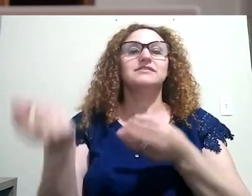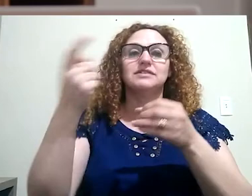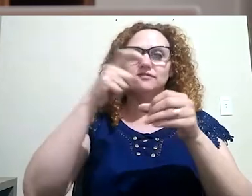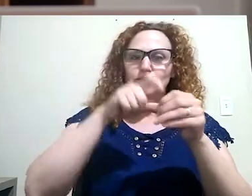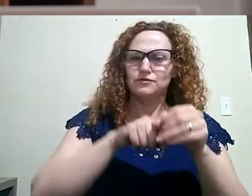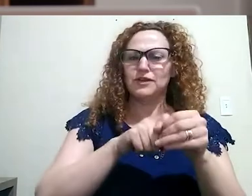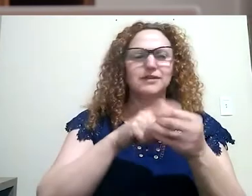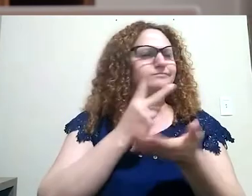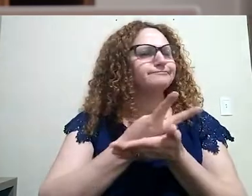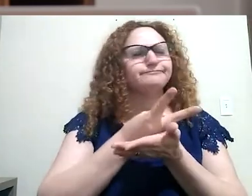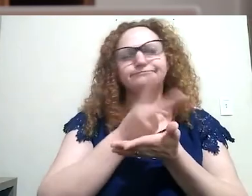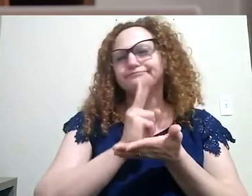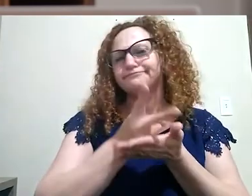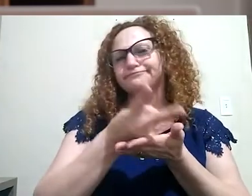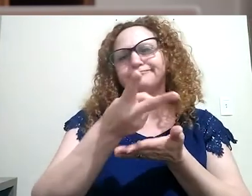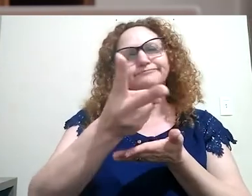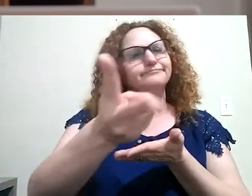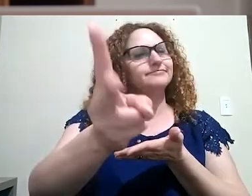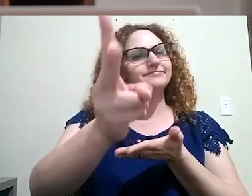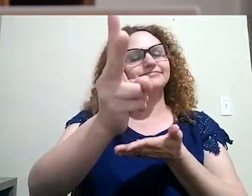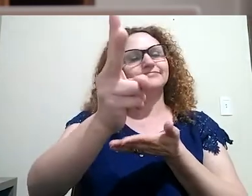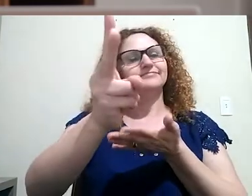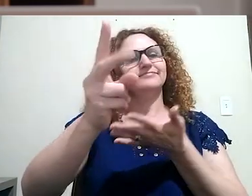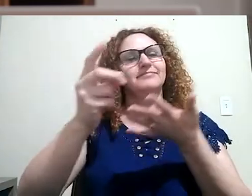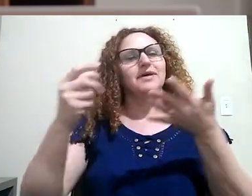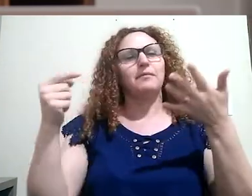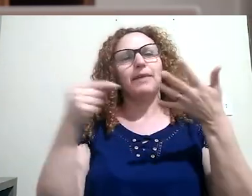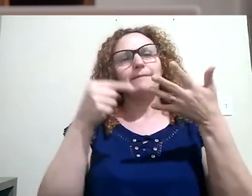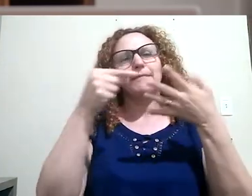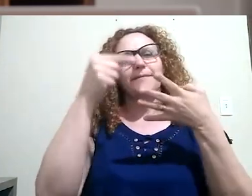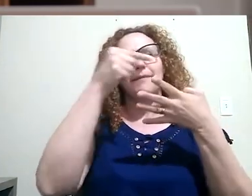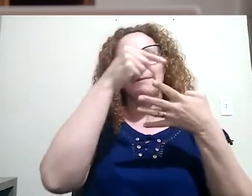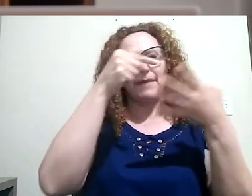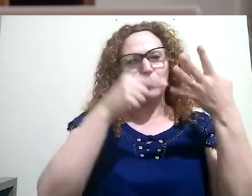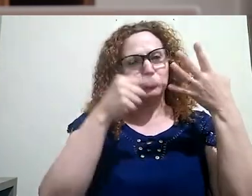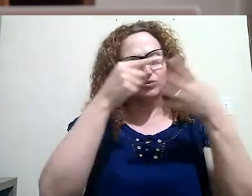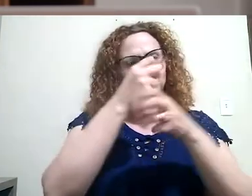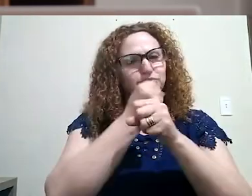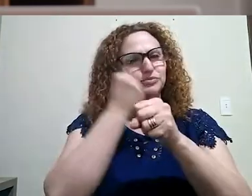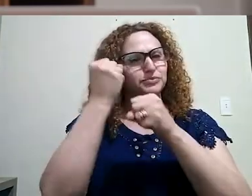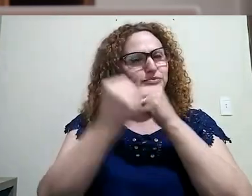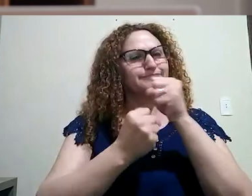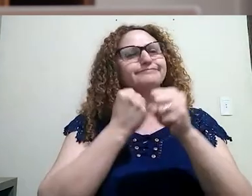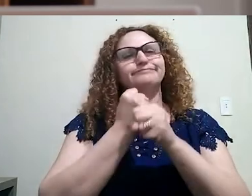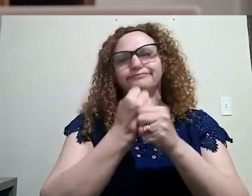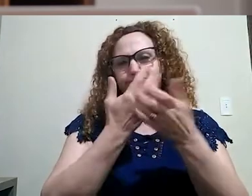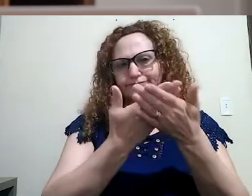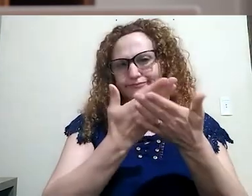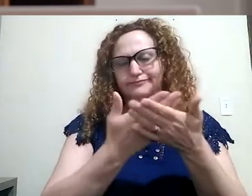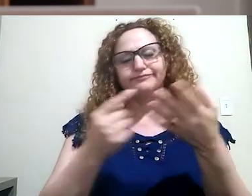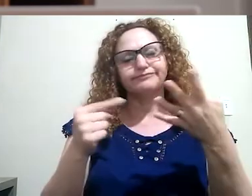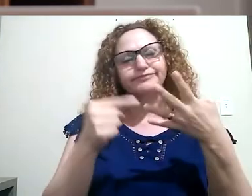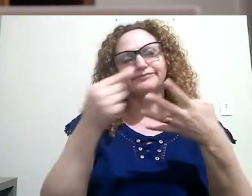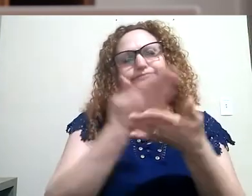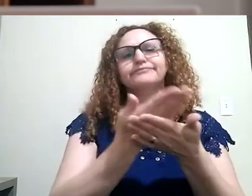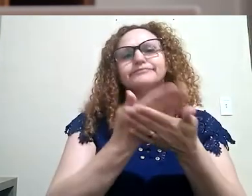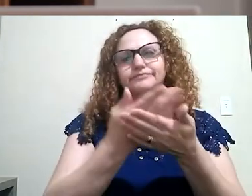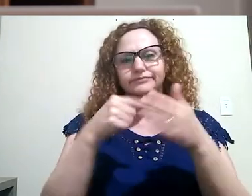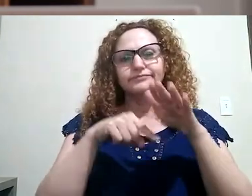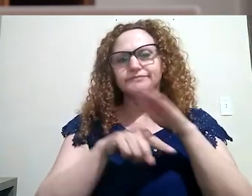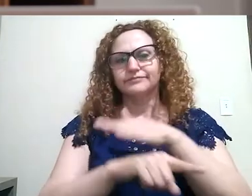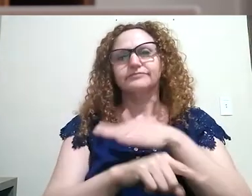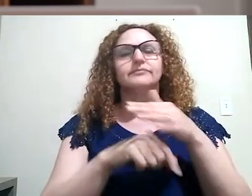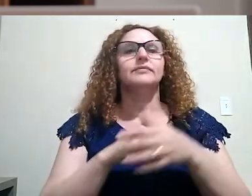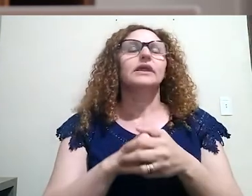durante todo esse percurso acadêmico. Então, considerando o nosso centro de estudos,